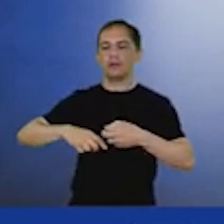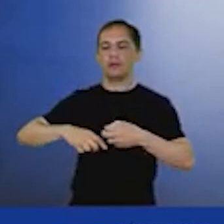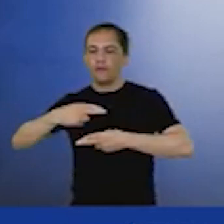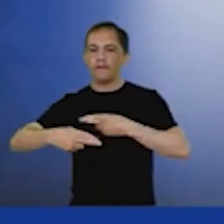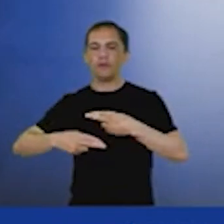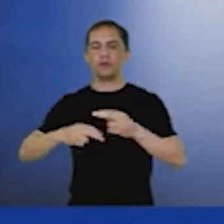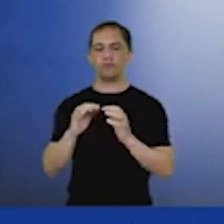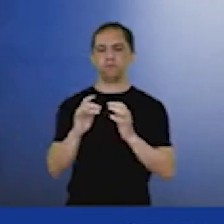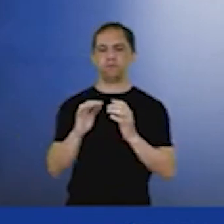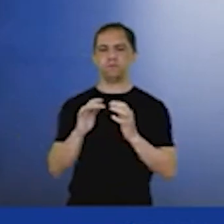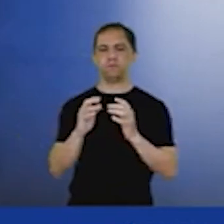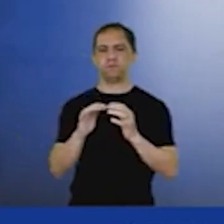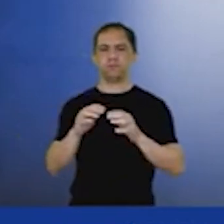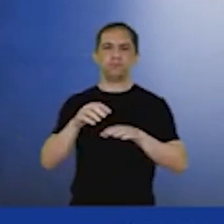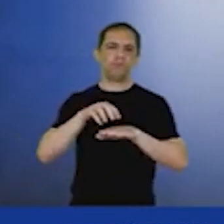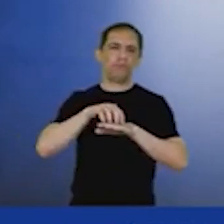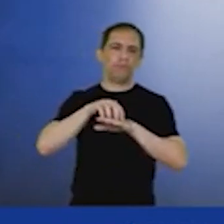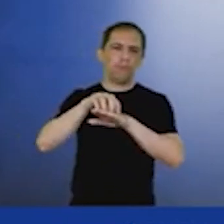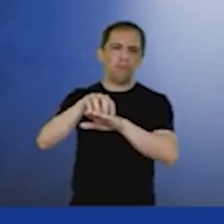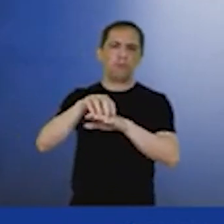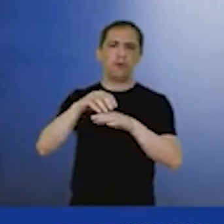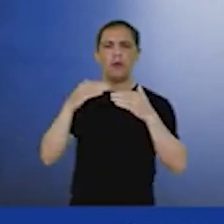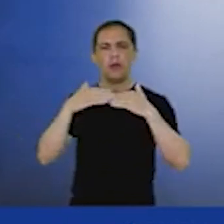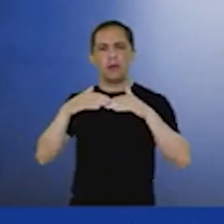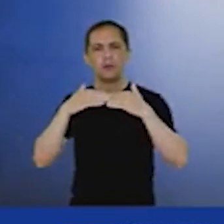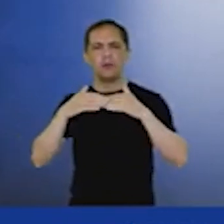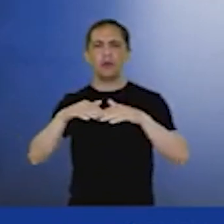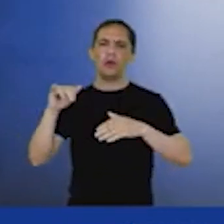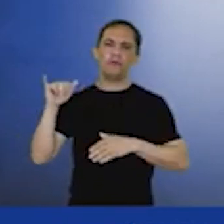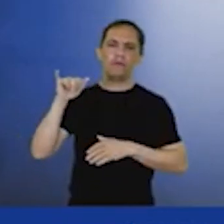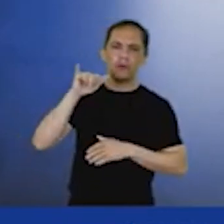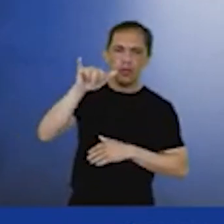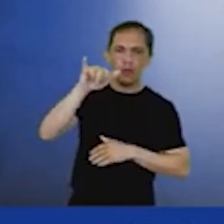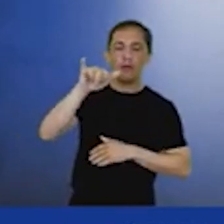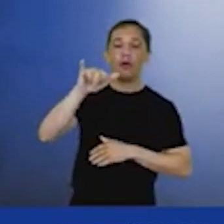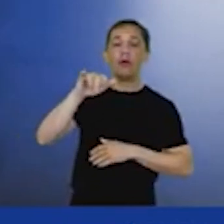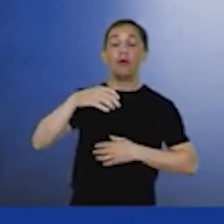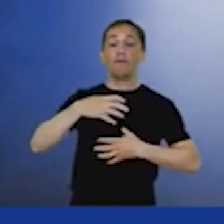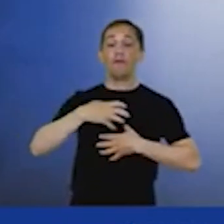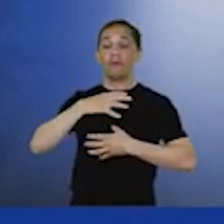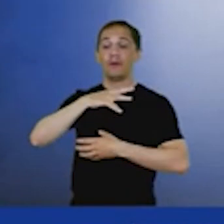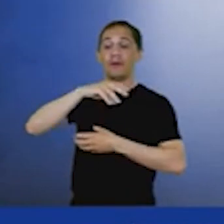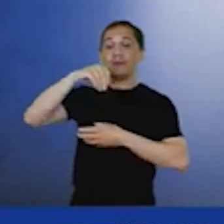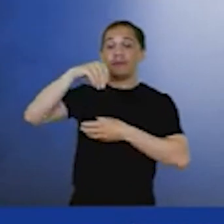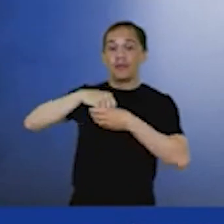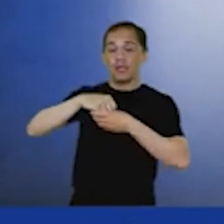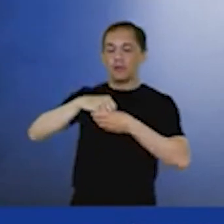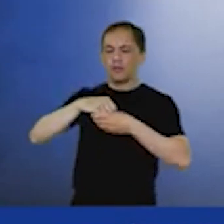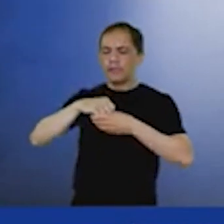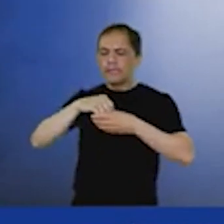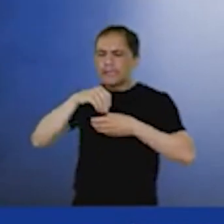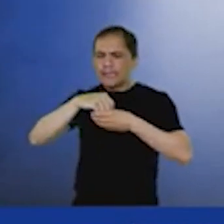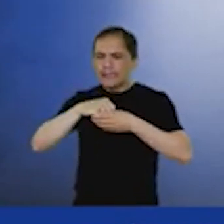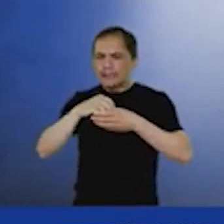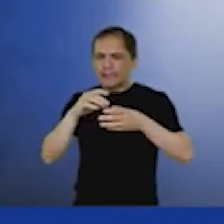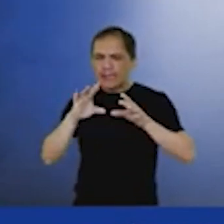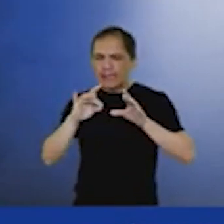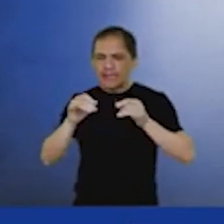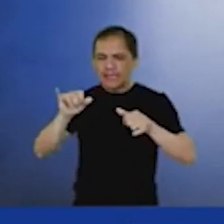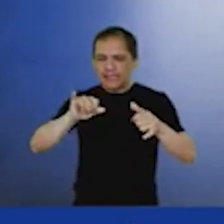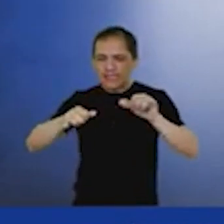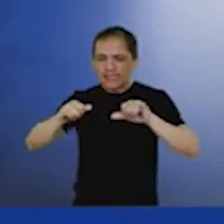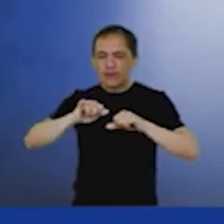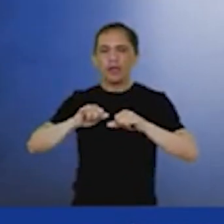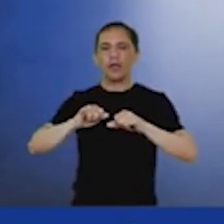motores, seja de um caminhão, seja de um avião, ele vai emitir muito menos, porque tem um conteúdo renovável. Então a Petrobras acredita